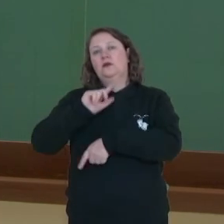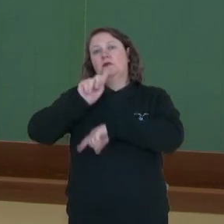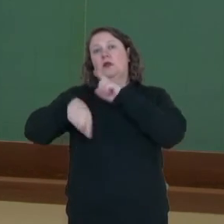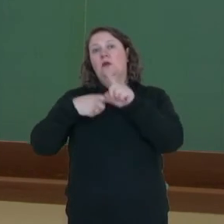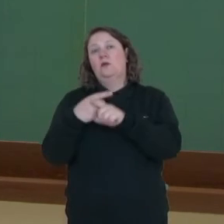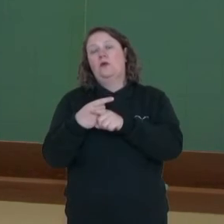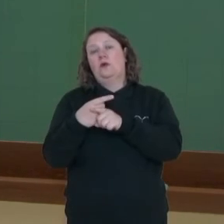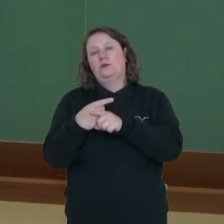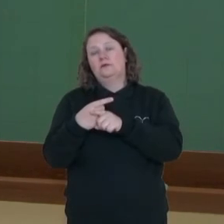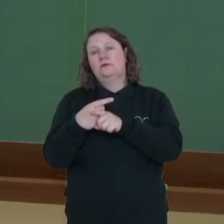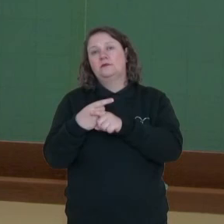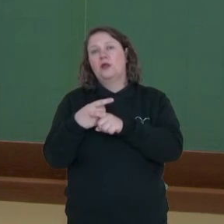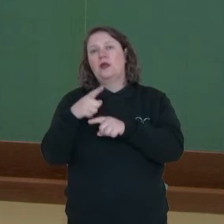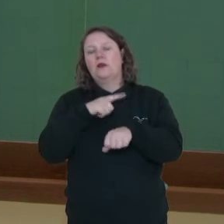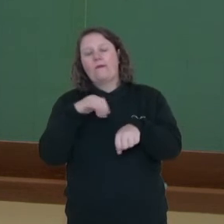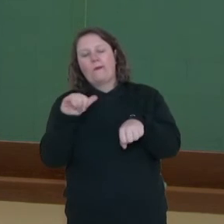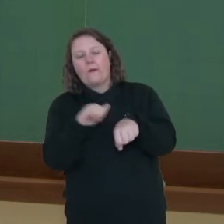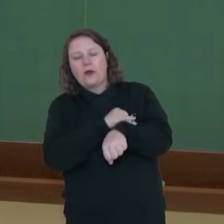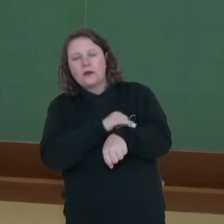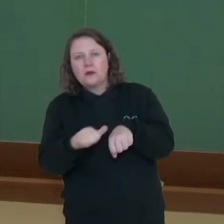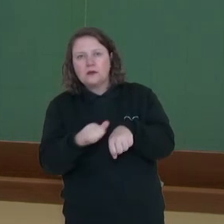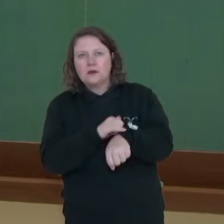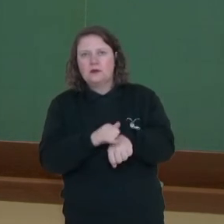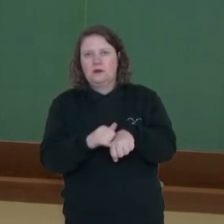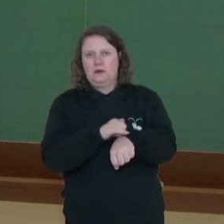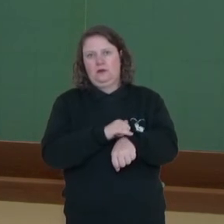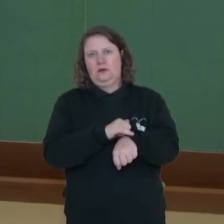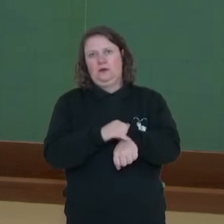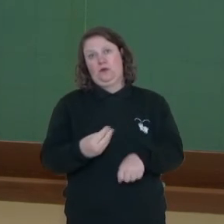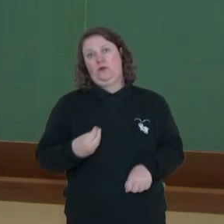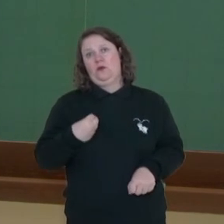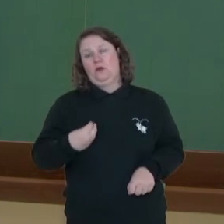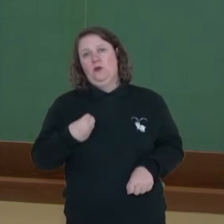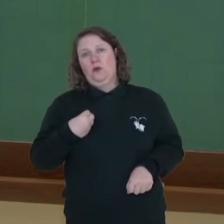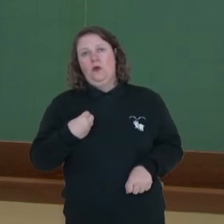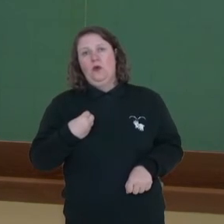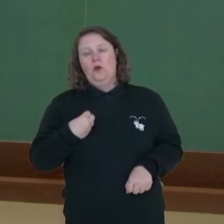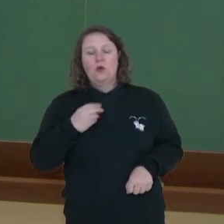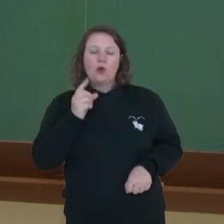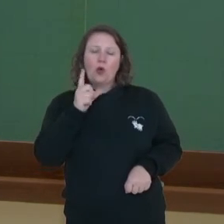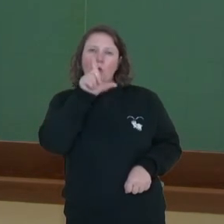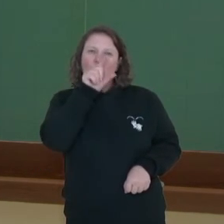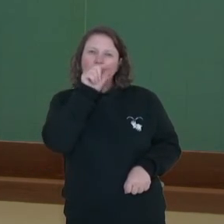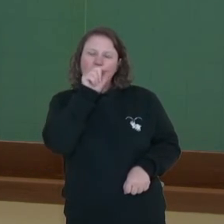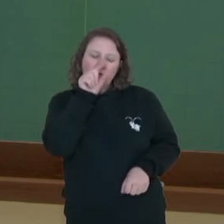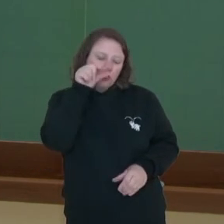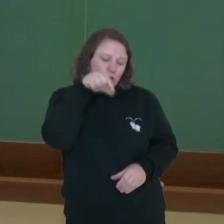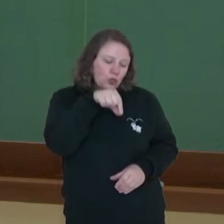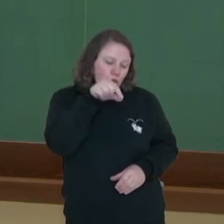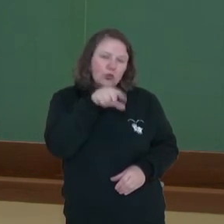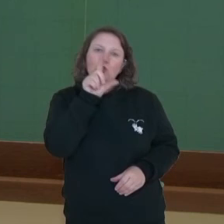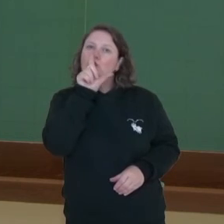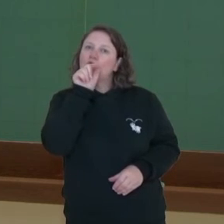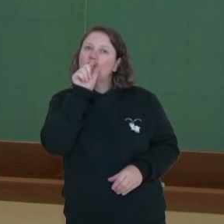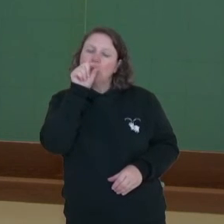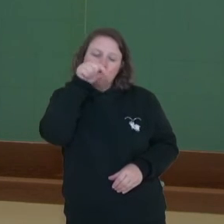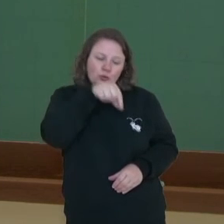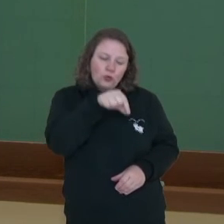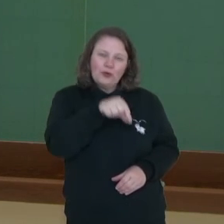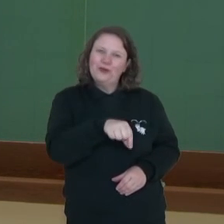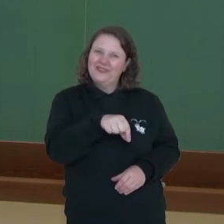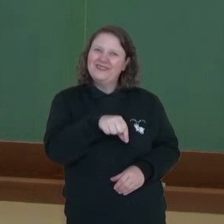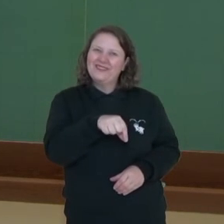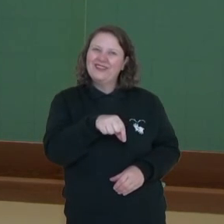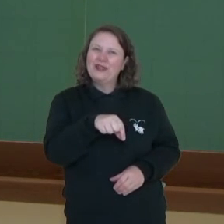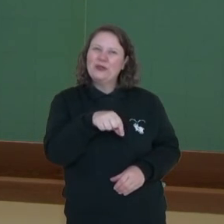cópula, eles têm estratégias para aumentar a sobrevivência, como alimentação e ficam cuidando até o desenvolvimento